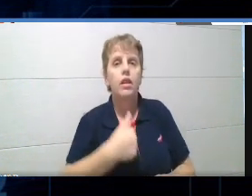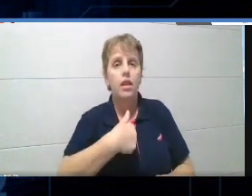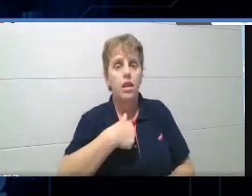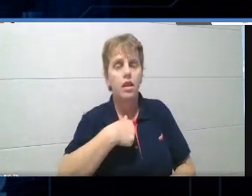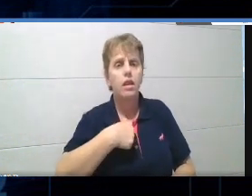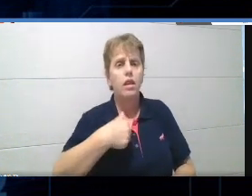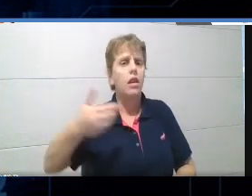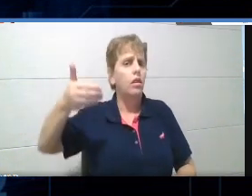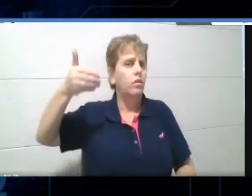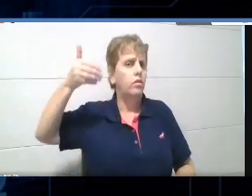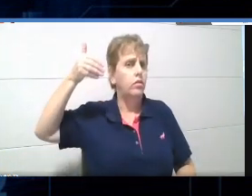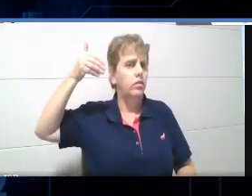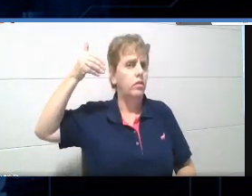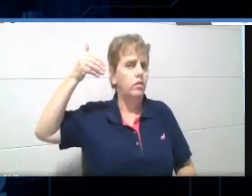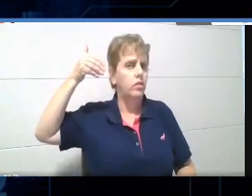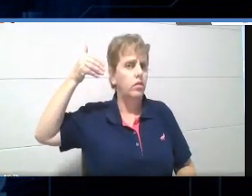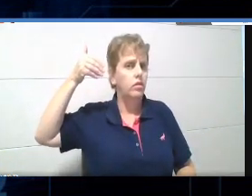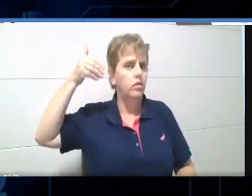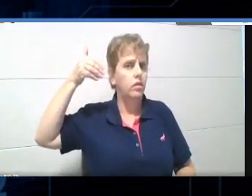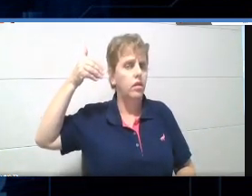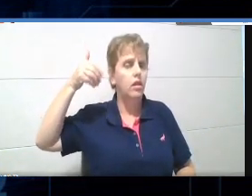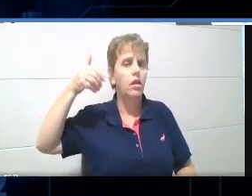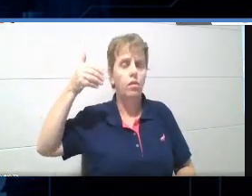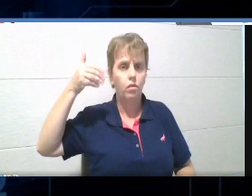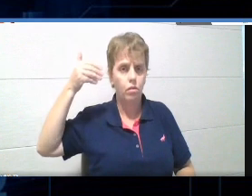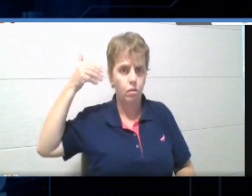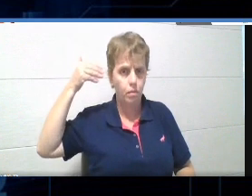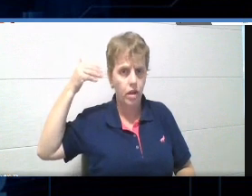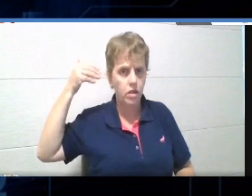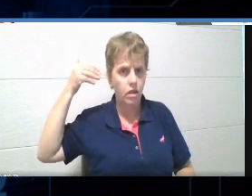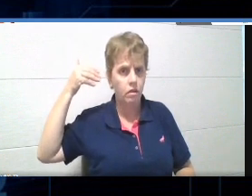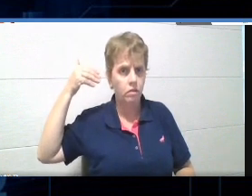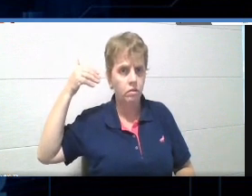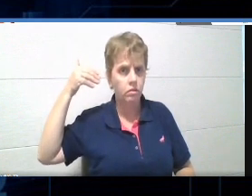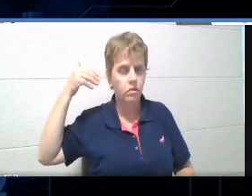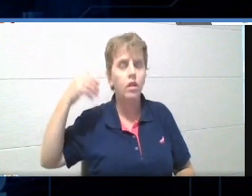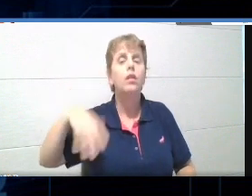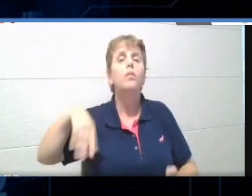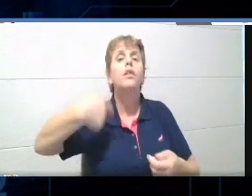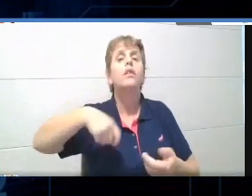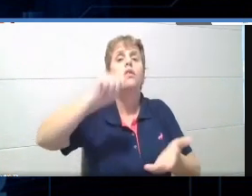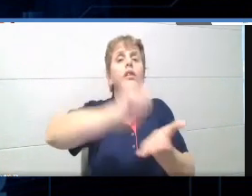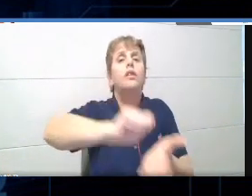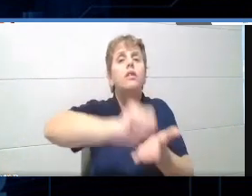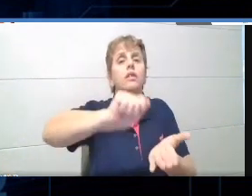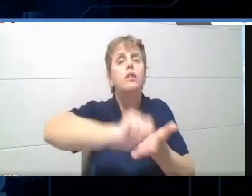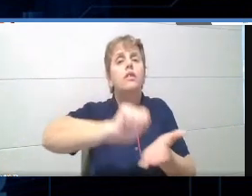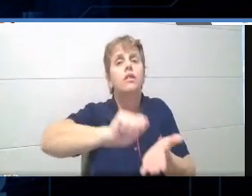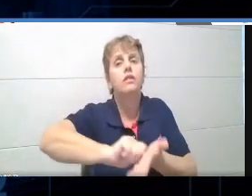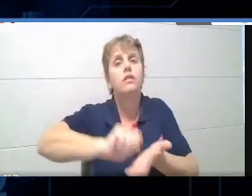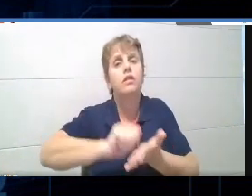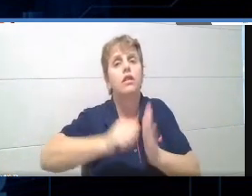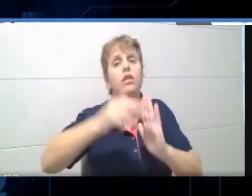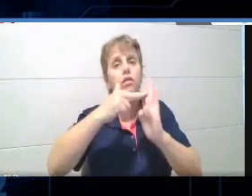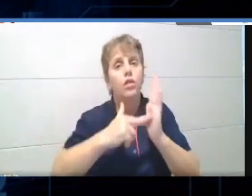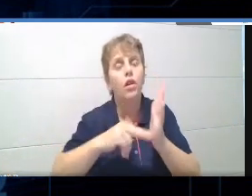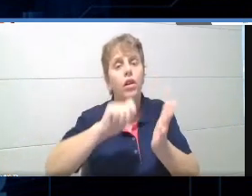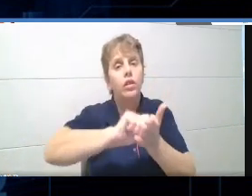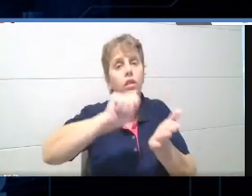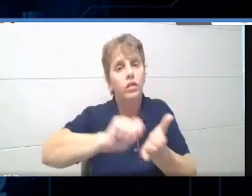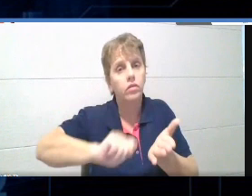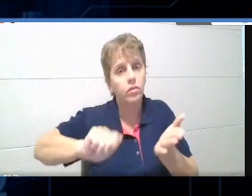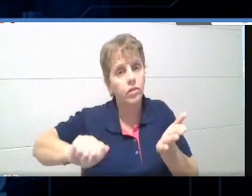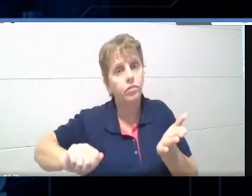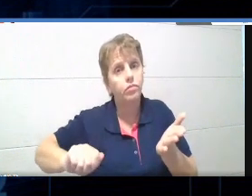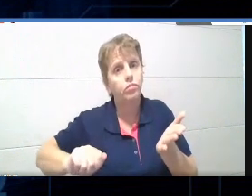de professora de papel, de diário de papel, entende? Eu fui de diário de papel, mimiógrafo, coloca aí no chat,